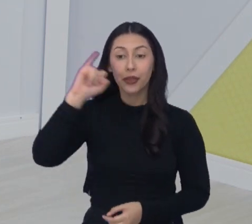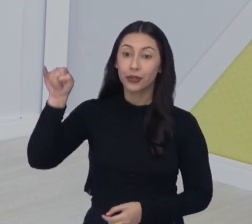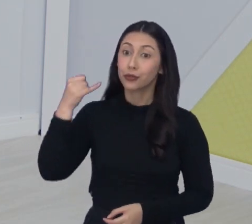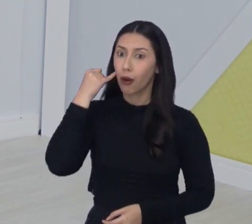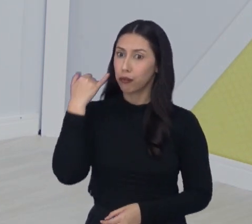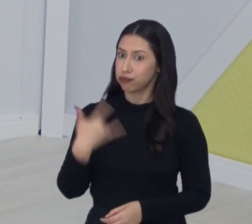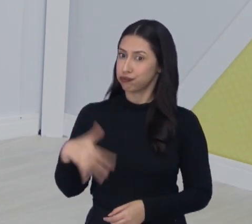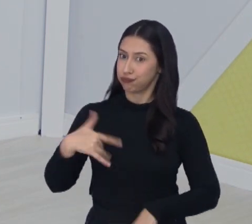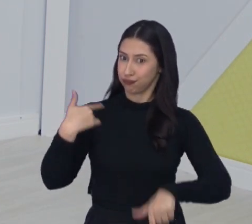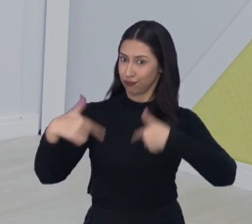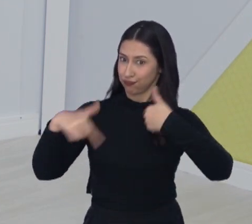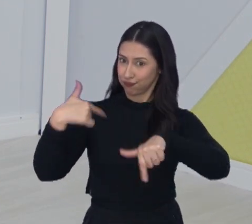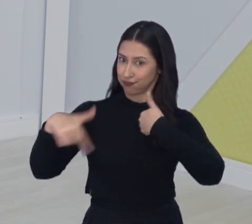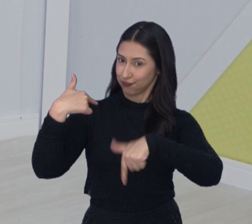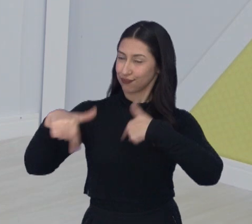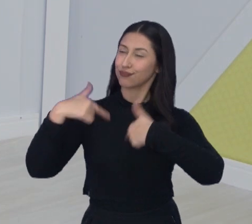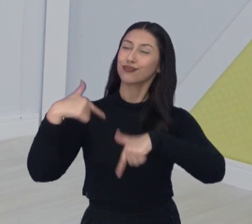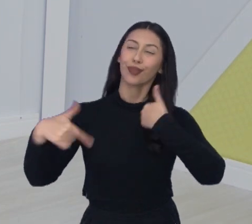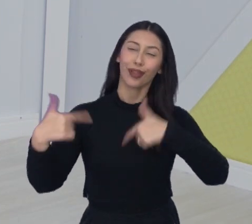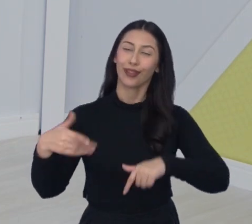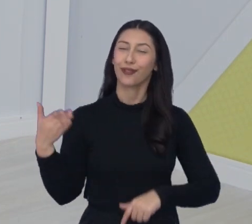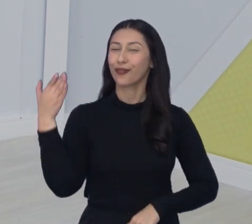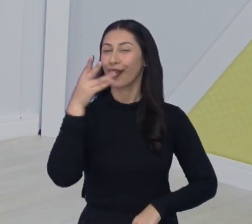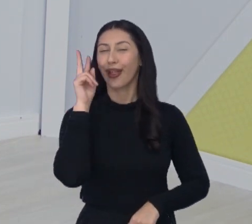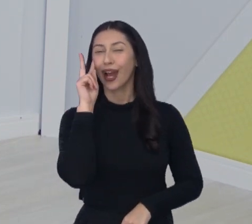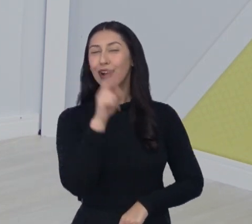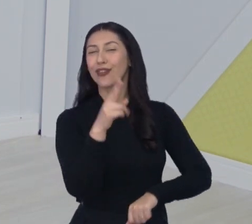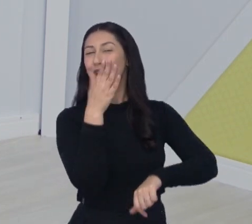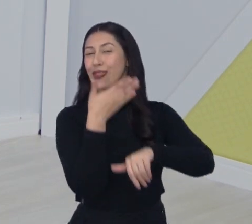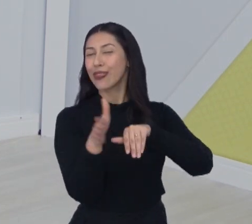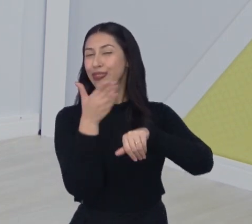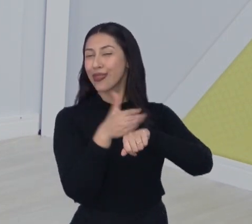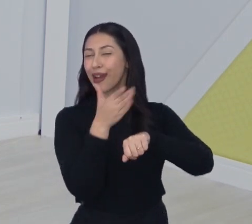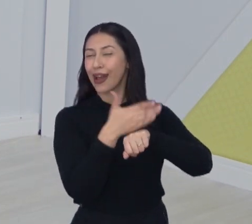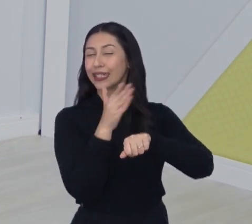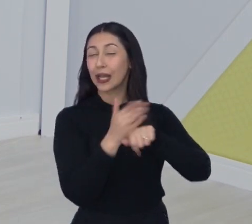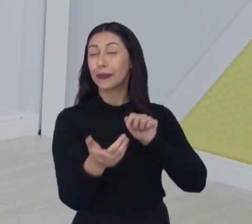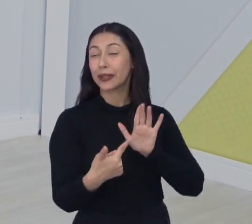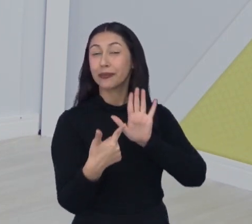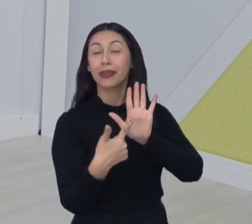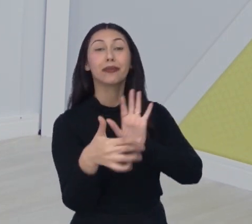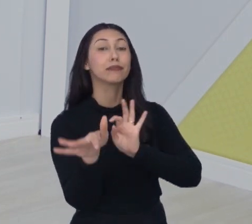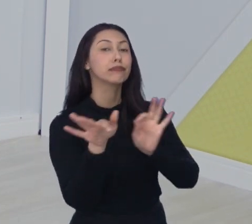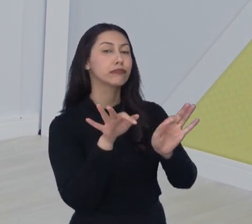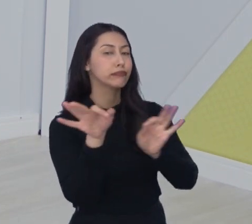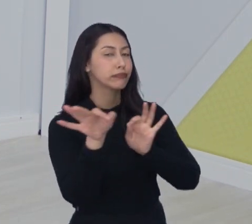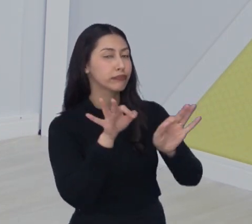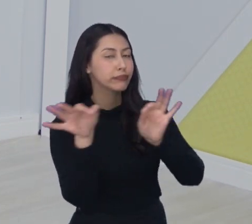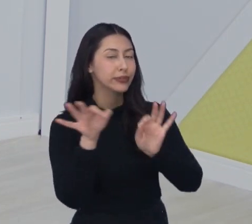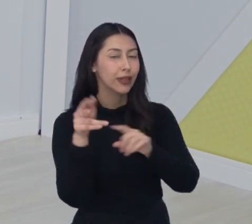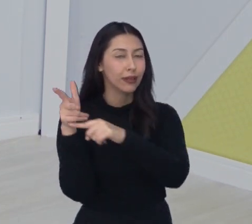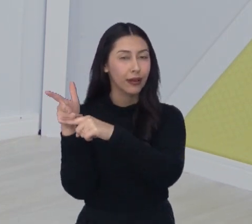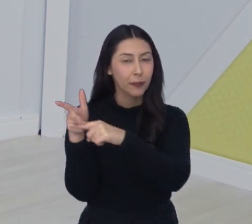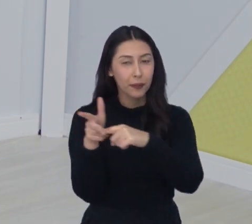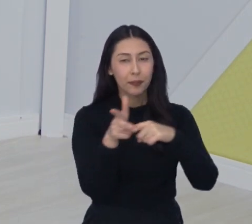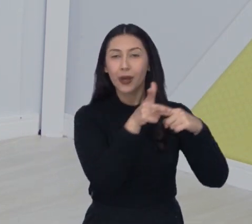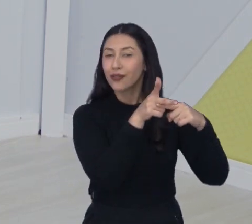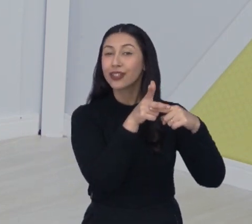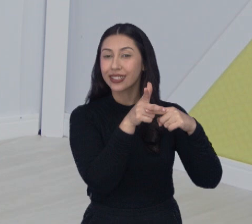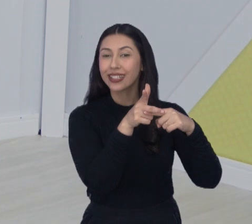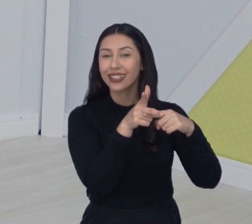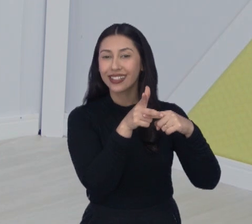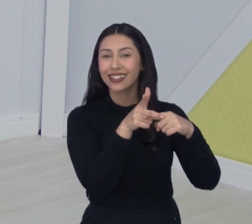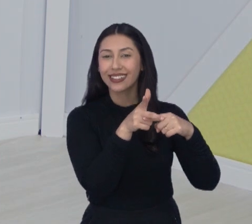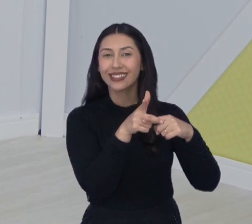está trabalhando demais o nosso Joãozinho, hein? Ele esteve no treino da equipe para mostrar como é que está a preparação do time. As imagens são do Topzera,